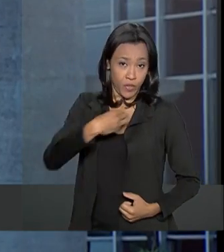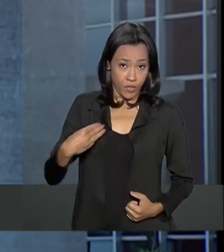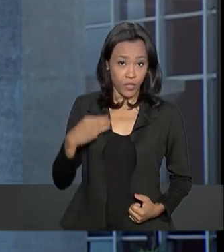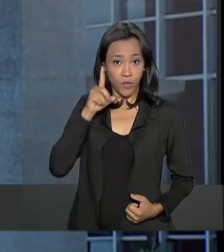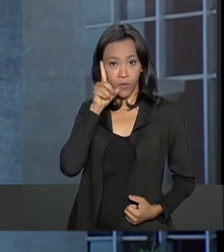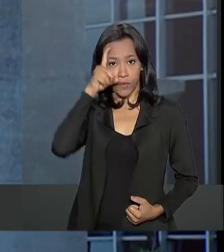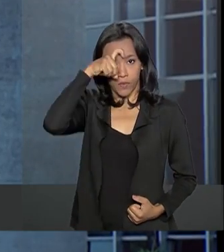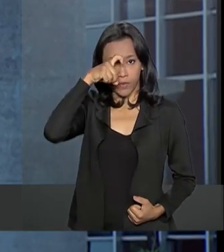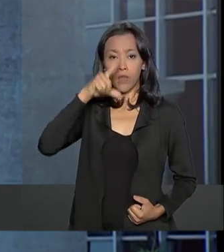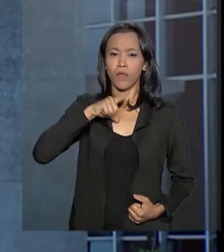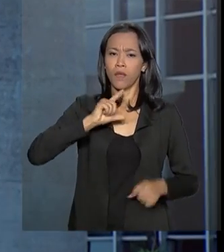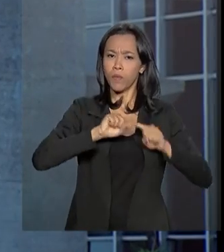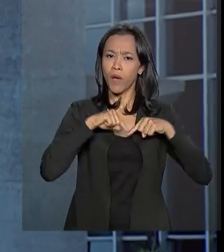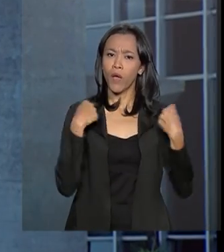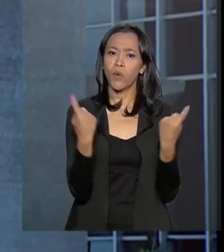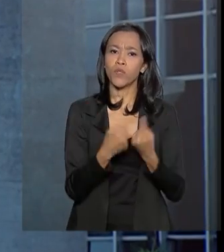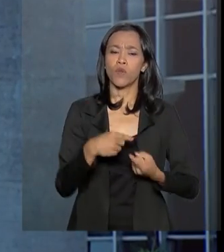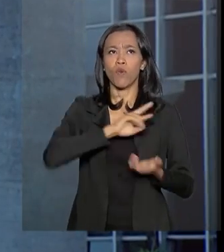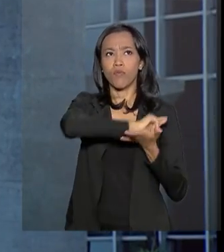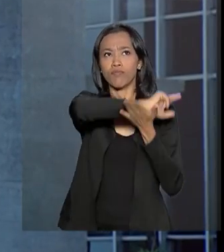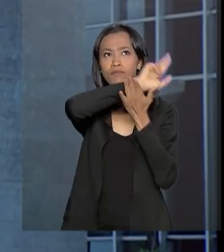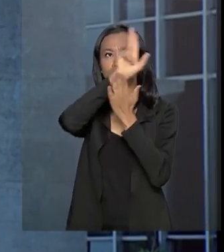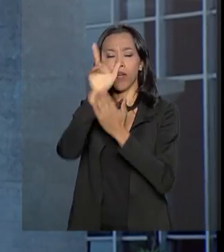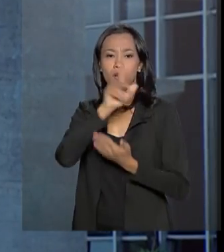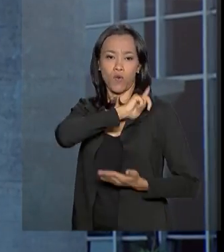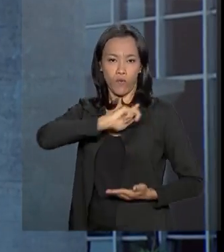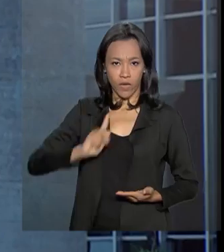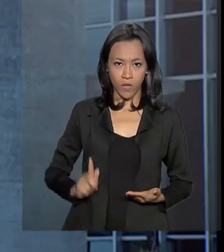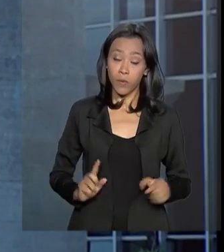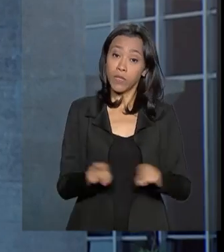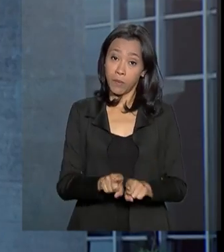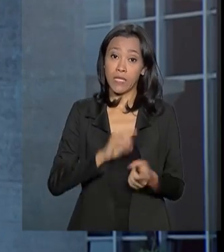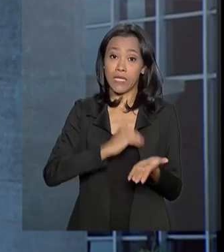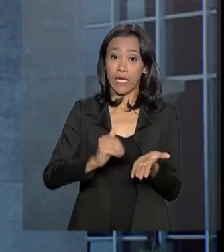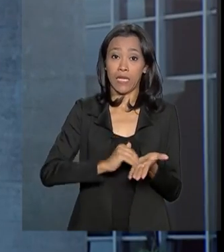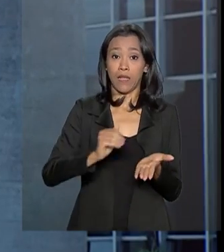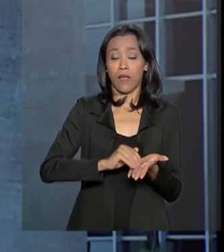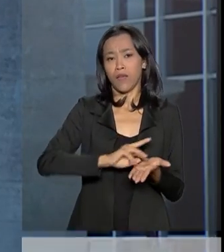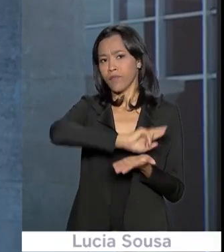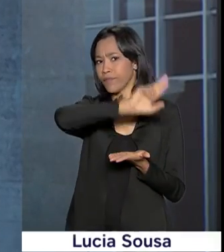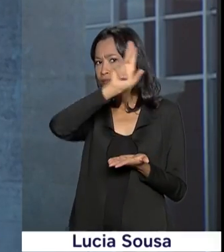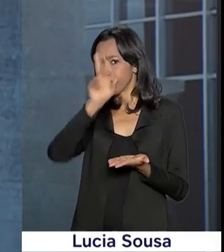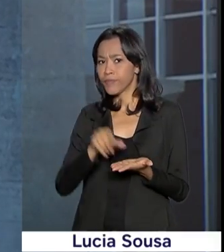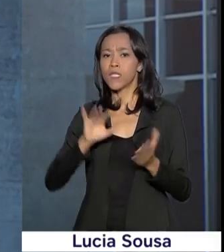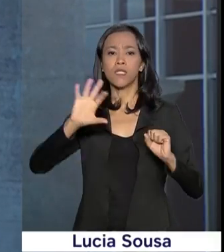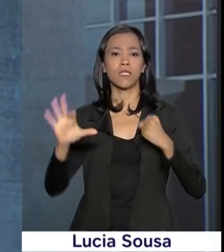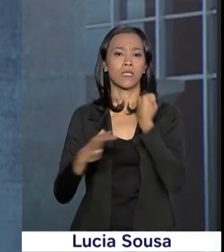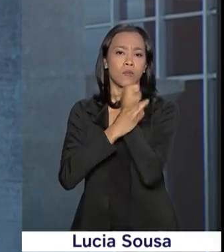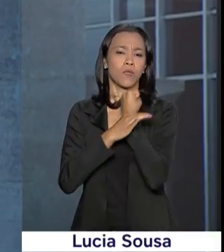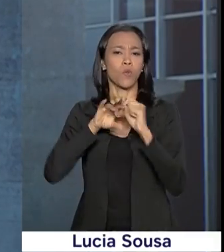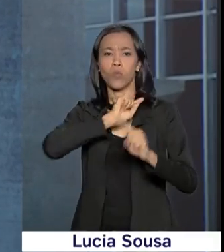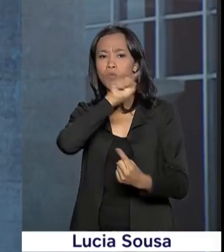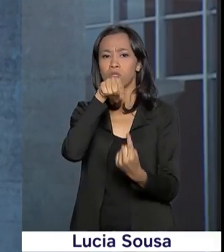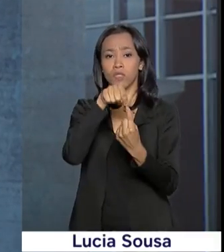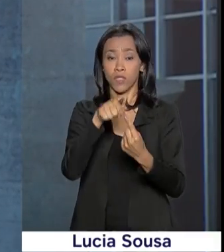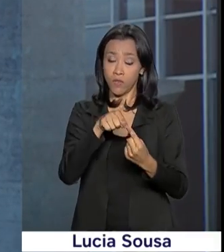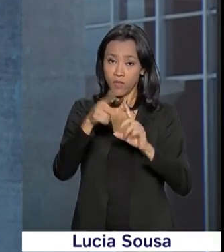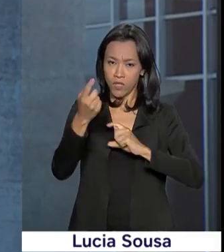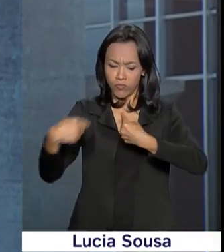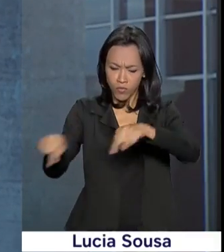com governadores e secretários de Segurança Pública para apresentar e discutir o projeto de lei